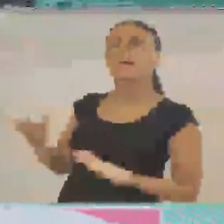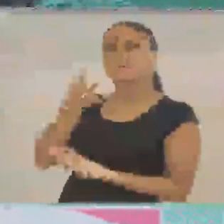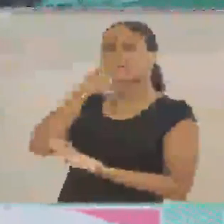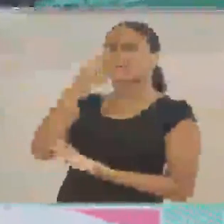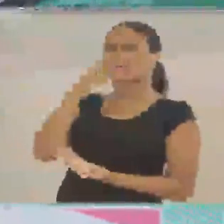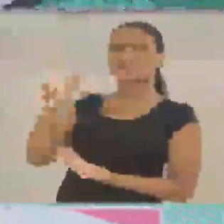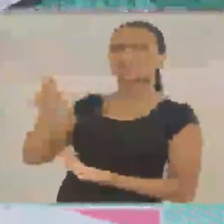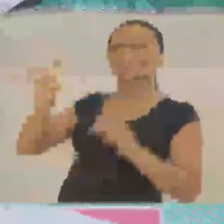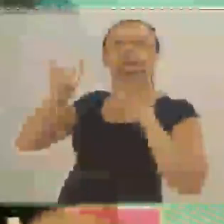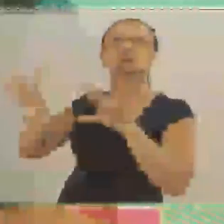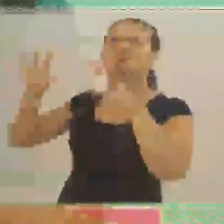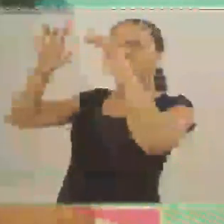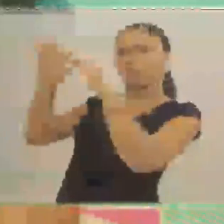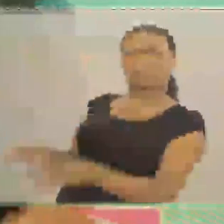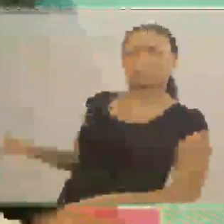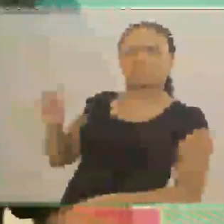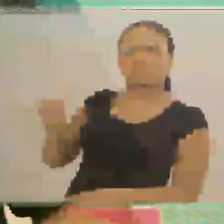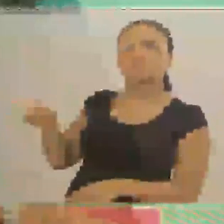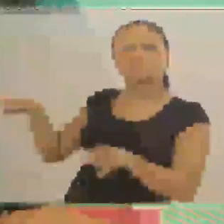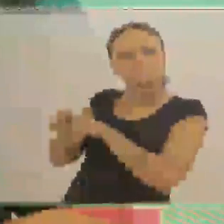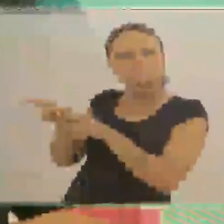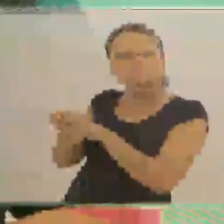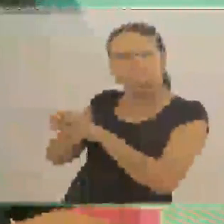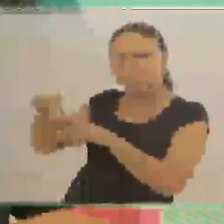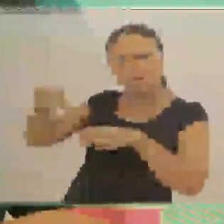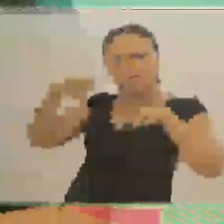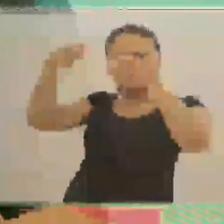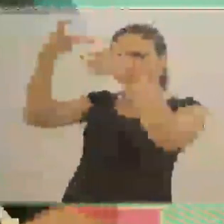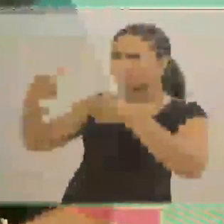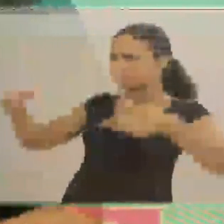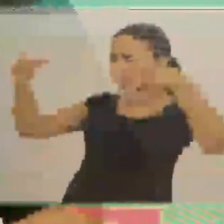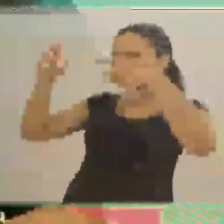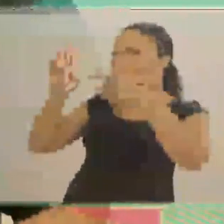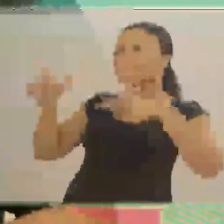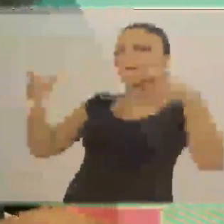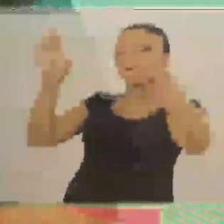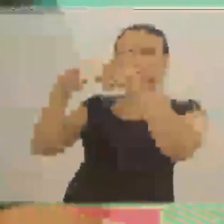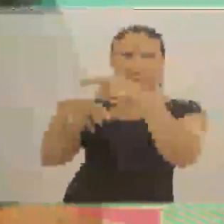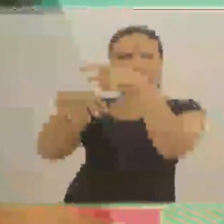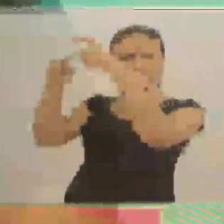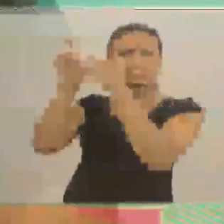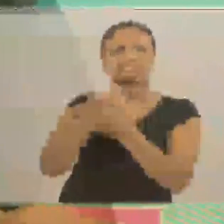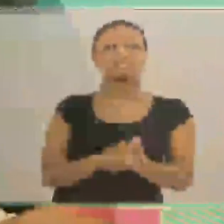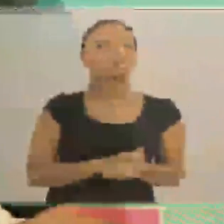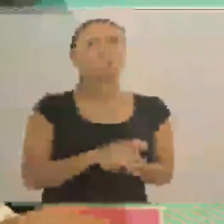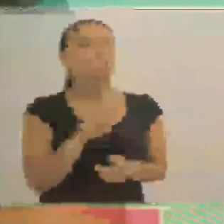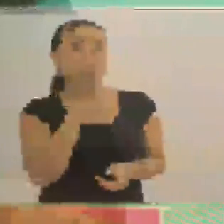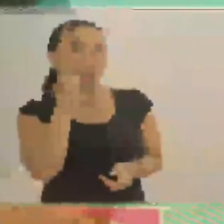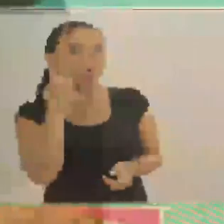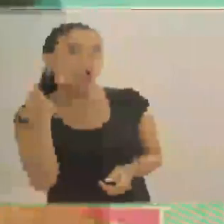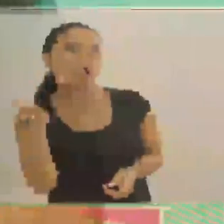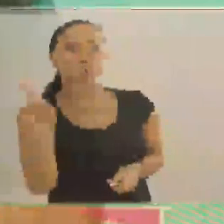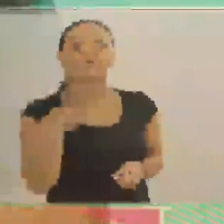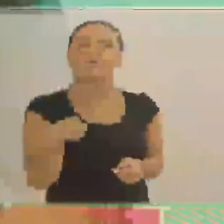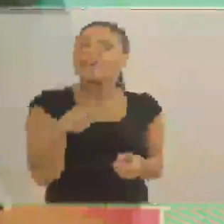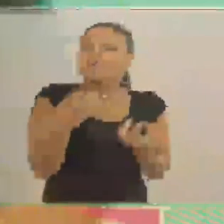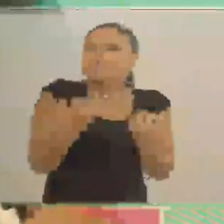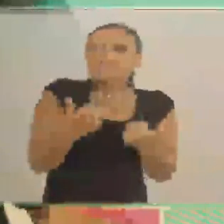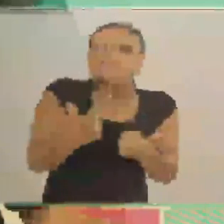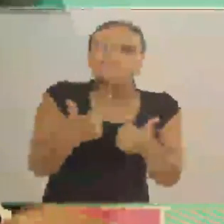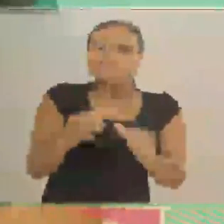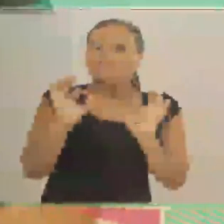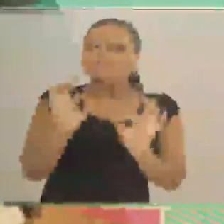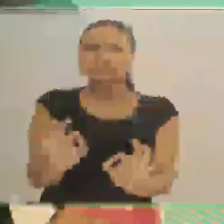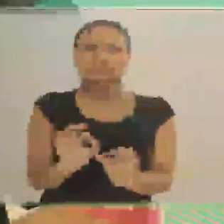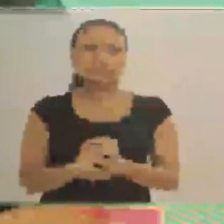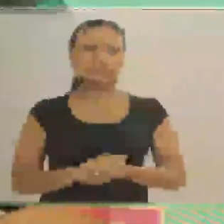não é maldade nenhuma com o cachorro. É uma coisa legal. E dá uma satisfação pra gente de estar ali sentadinho na neve puxando pros cachorros. É uma coisa que a gente vê muito